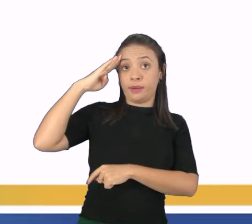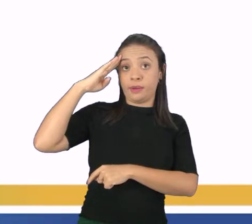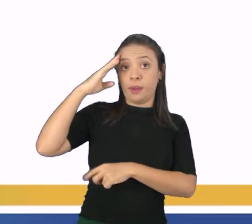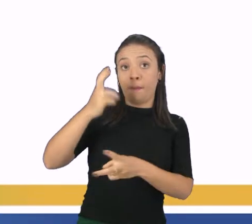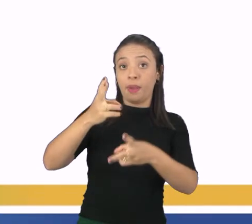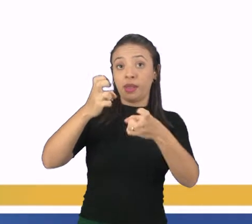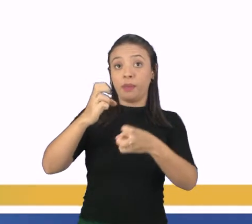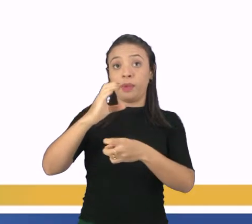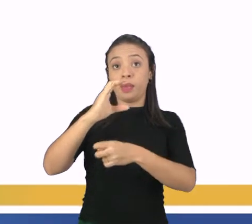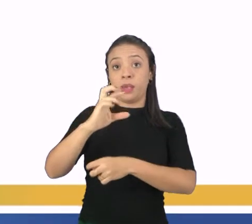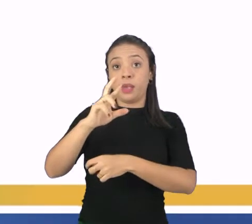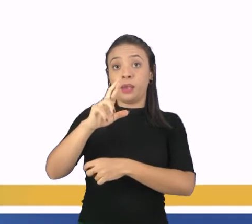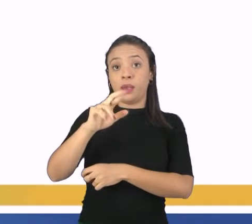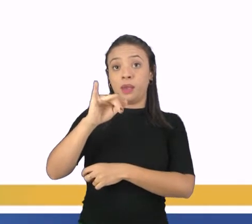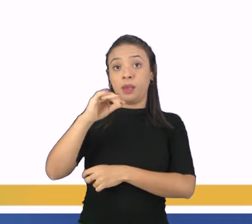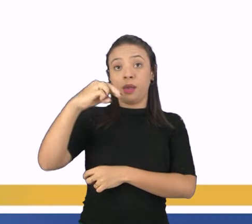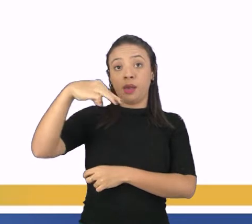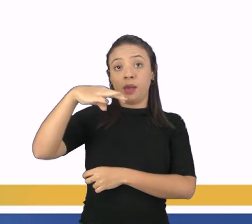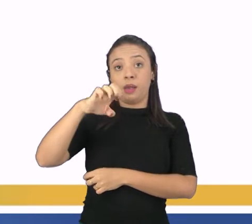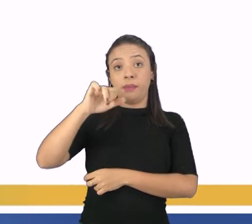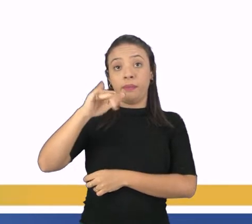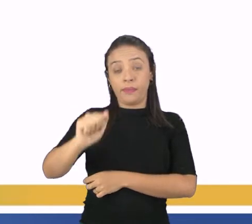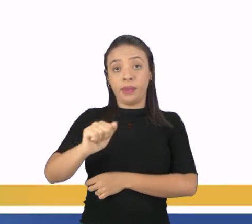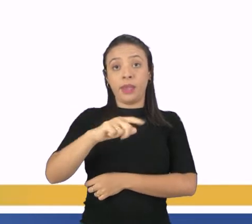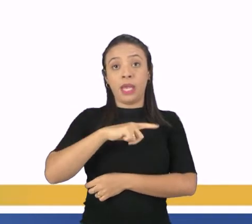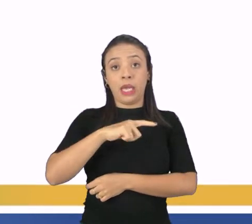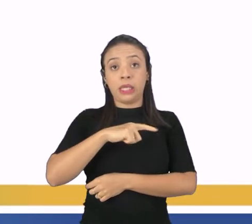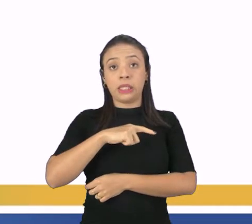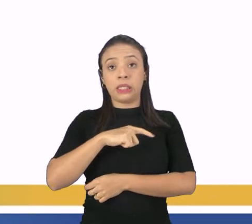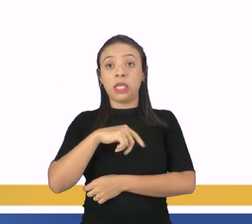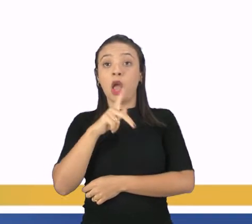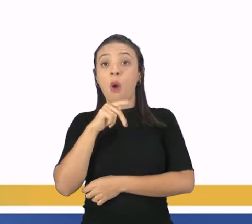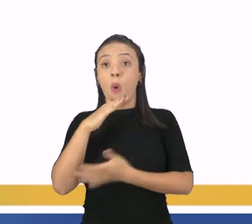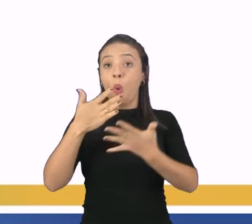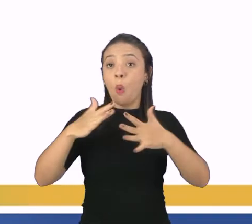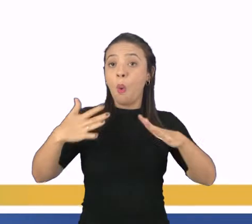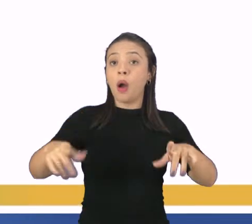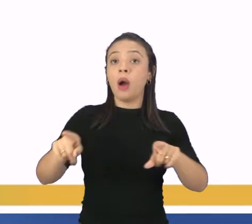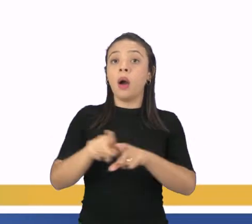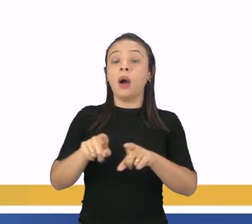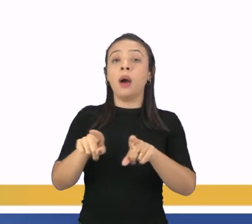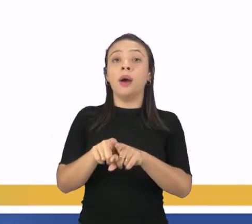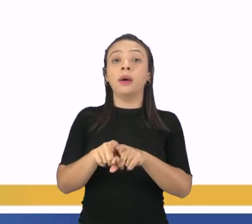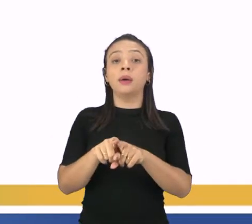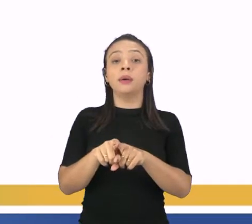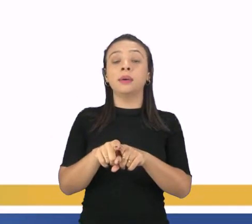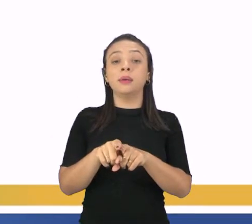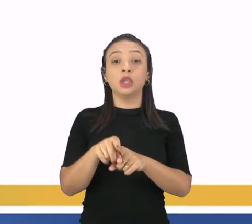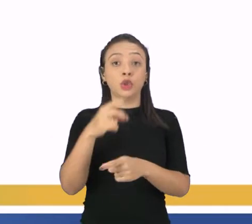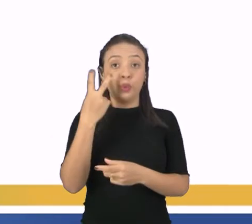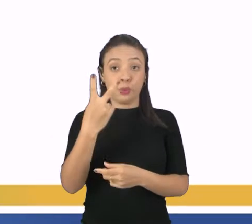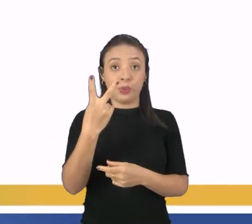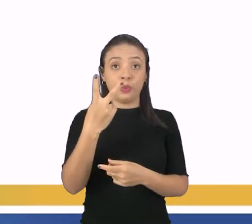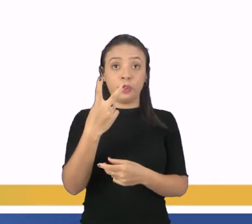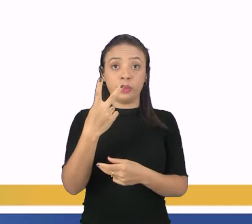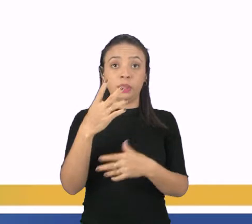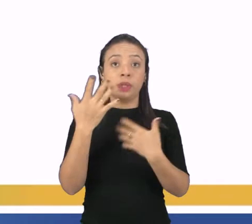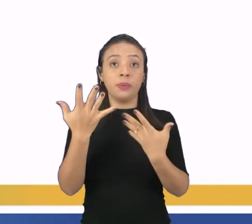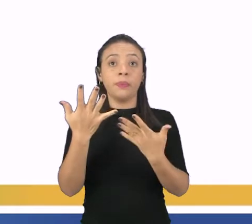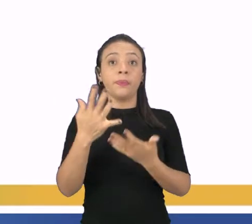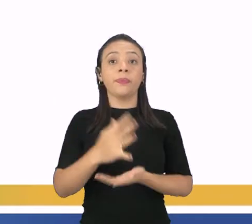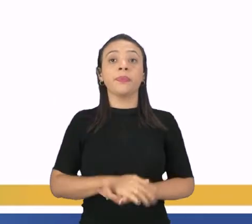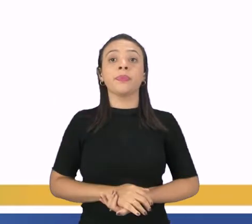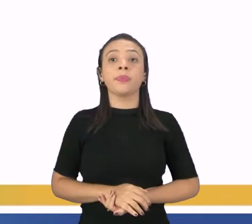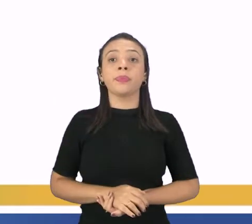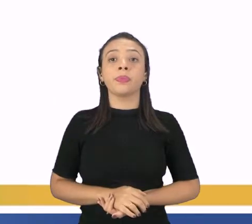está banhada pelo Mar de Azov e pelo Mar Negro. Então, Sevastopol, que